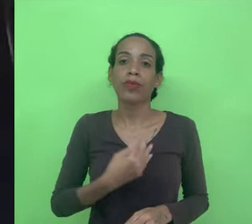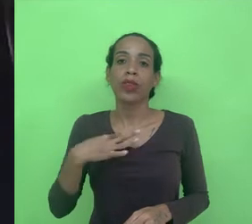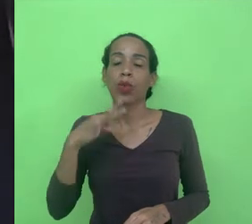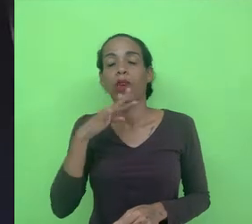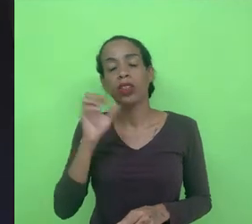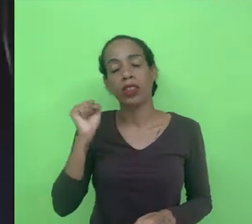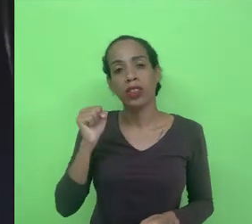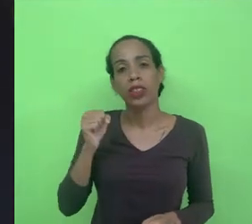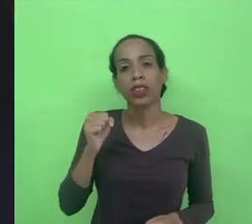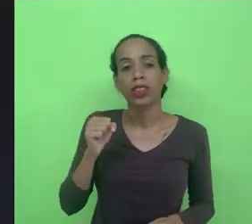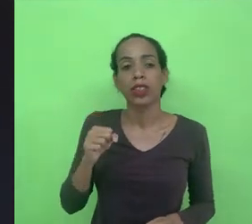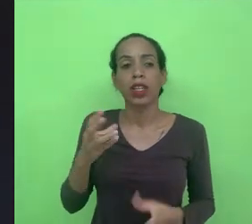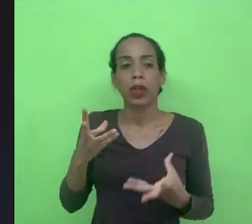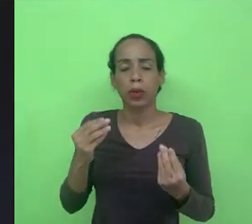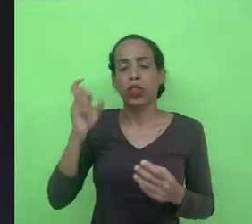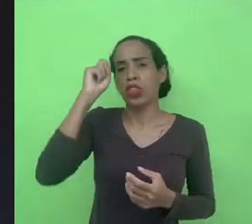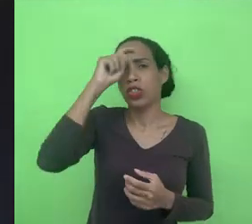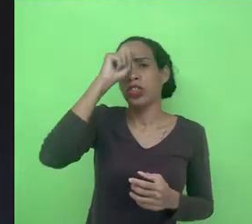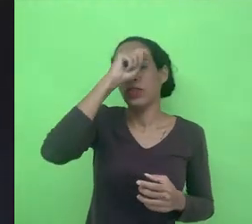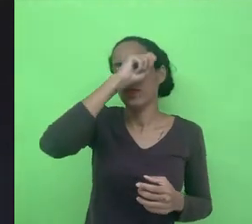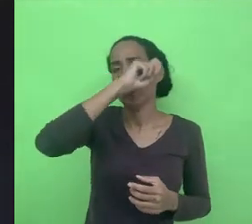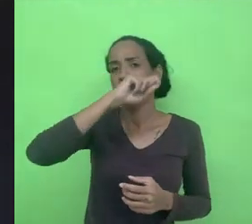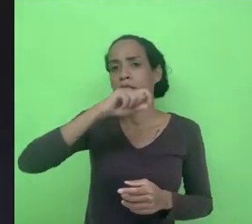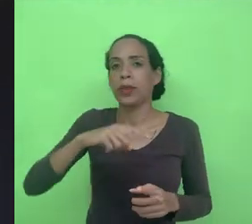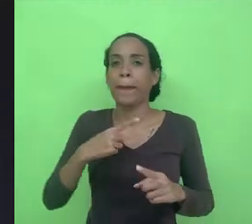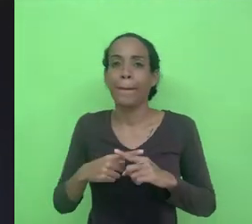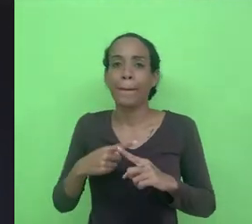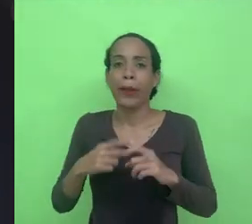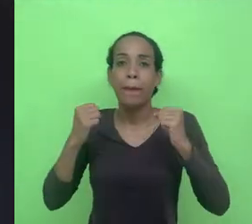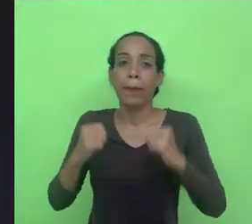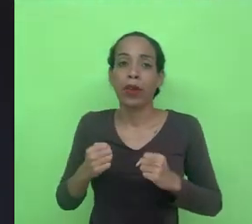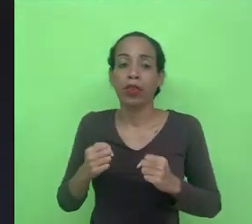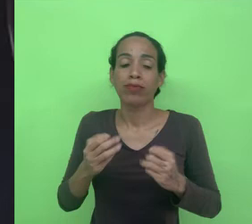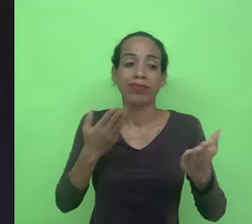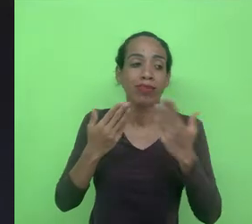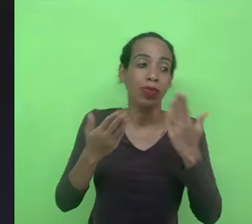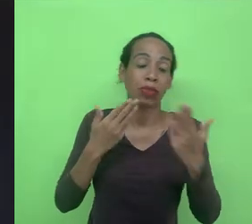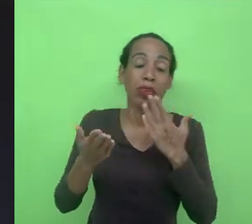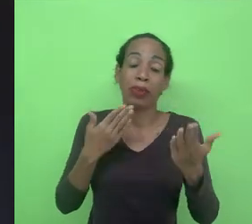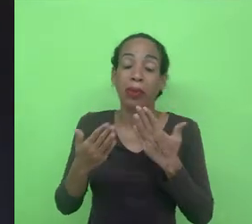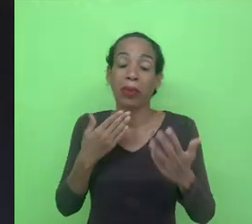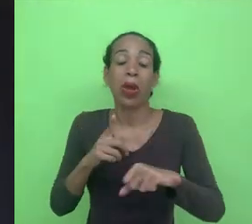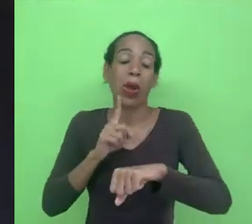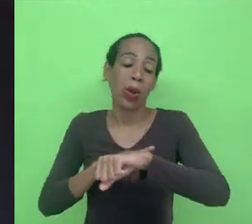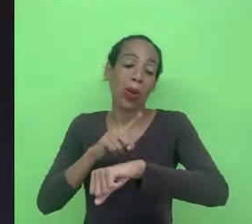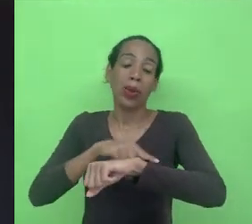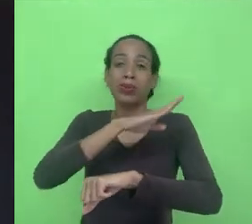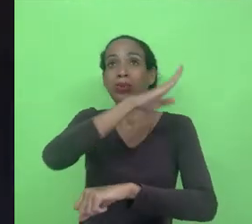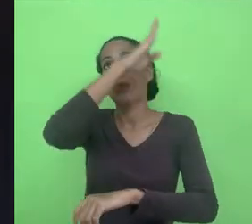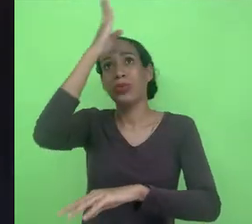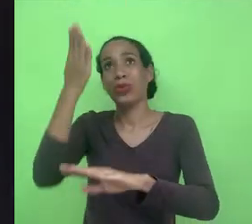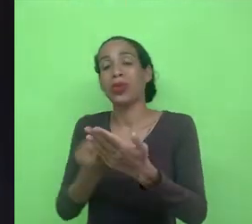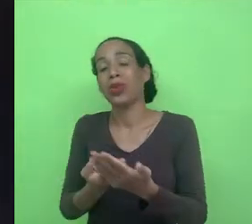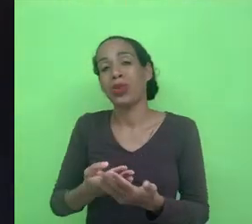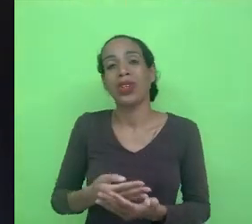situações bem complicadas assim que a gente poderia ficar conversando por horas e horas eu não conseguiria